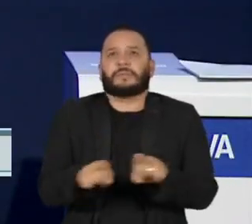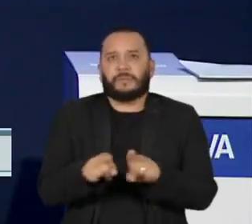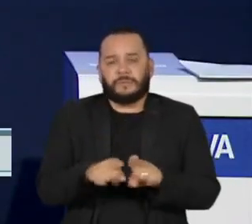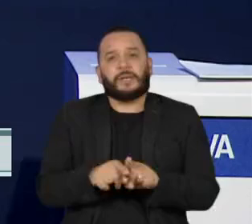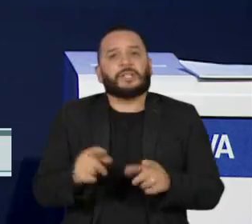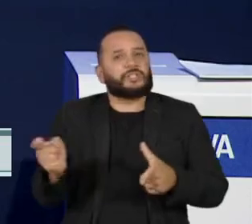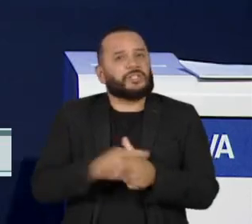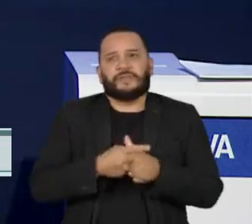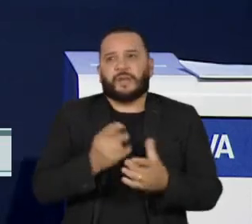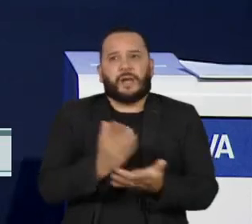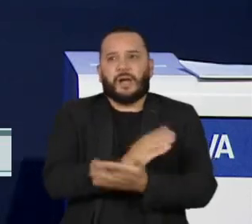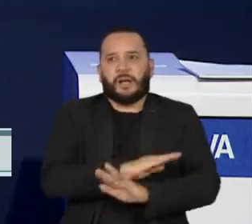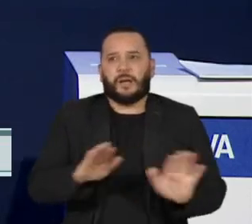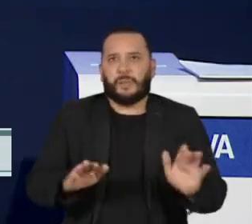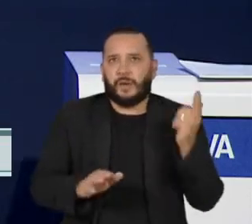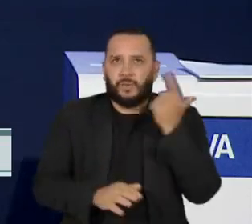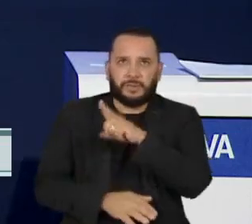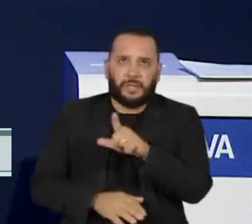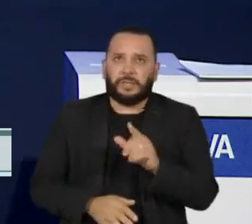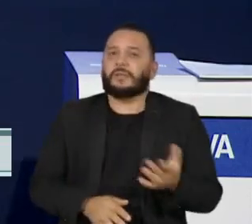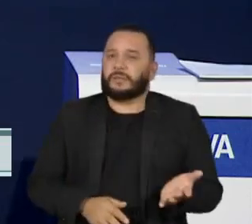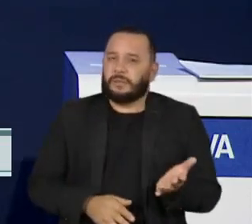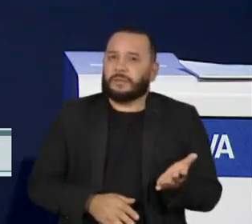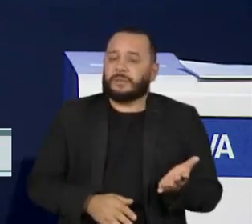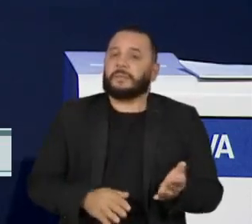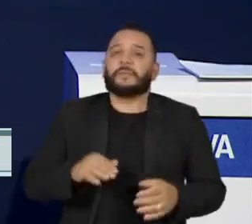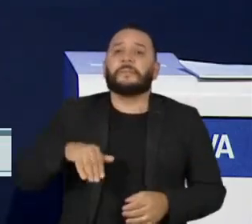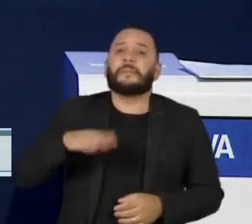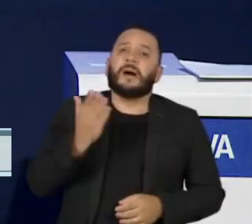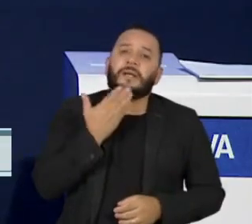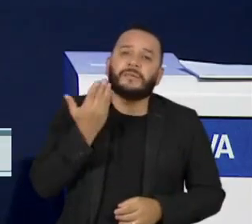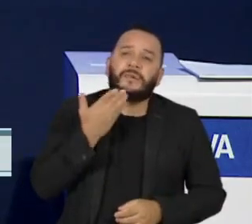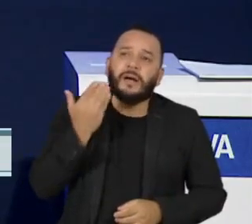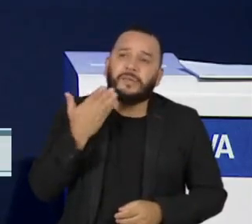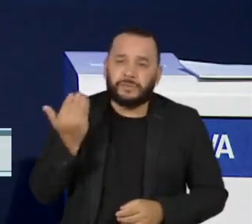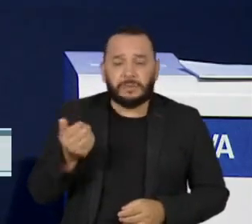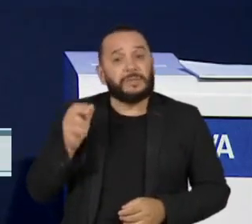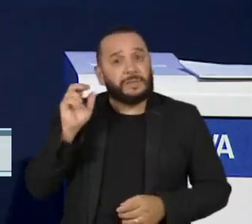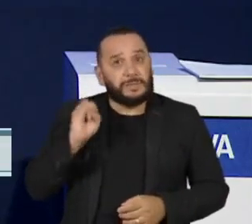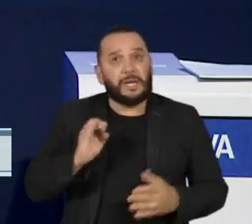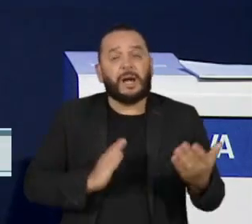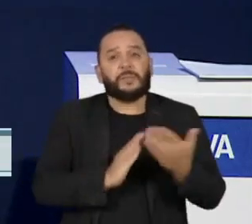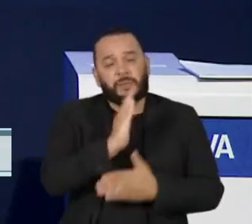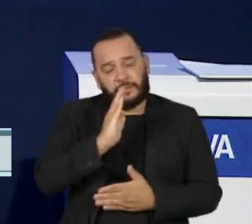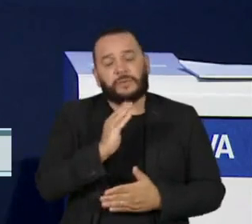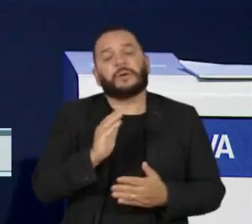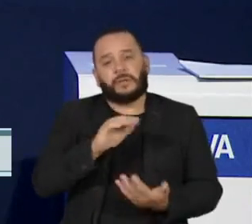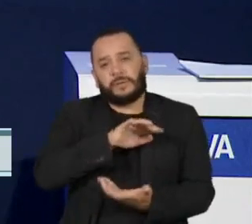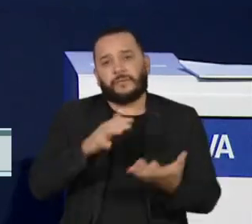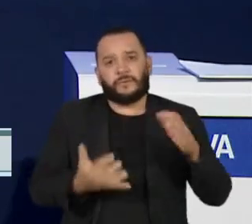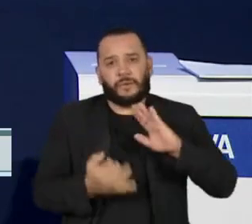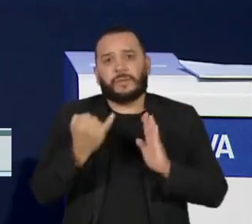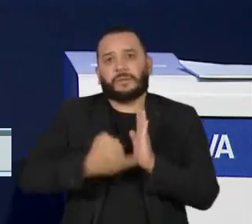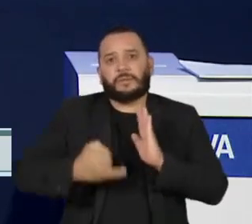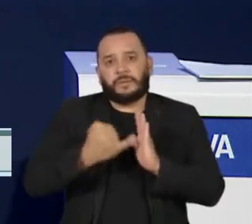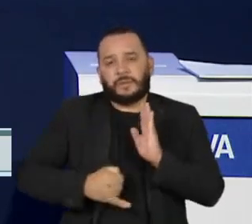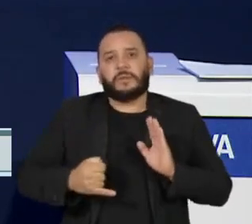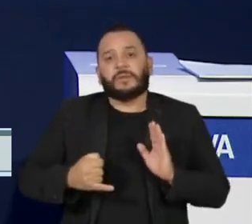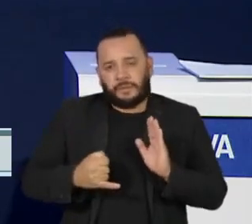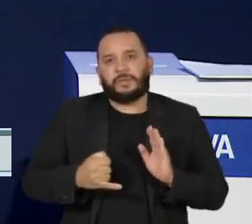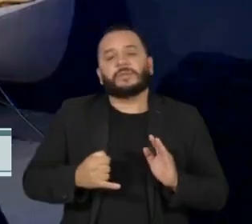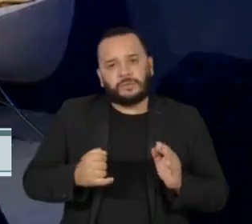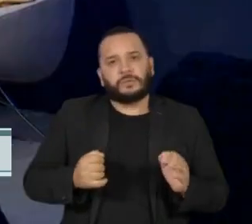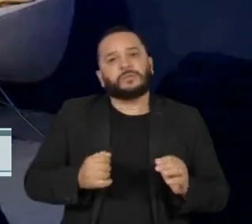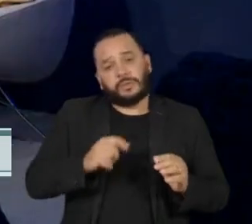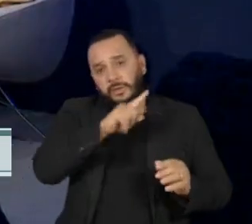zerar o déficit. E isso vai ser tão mais fácil se nós aprovarmos a reforma tributária que tramita no Congresso